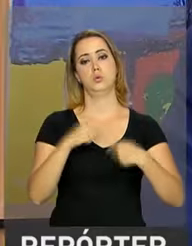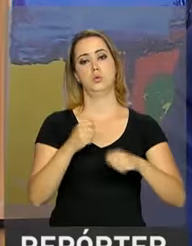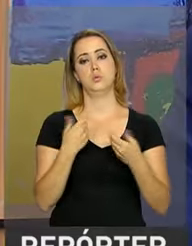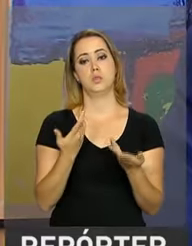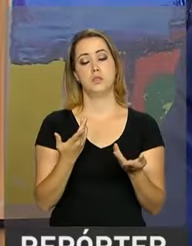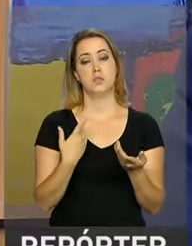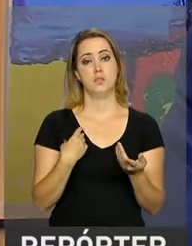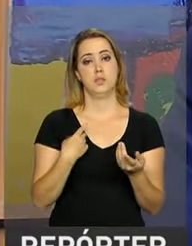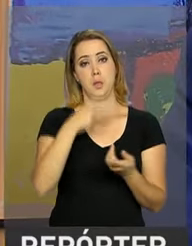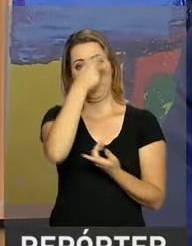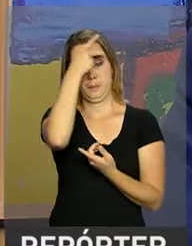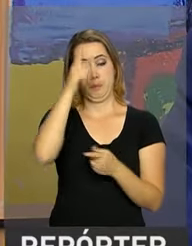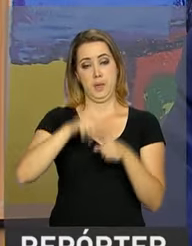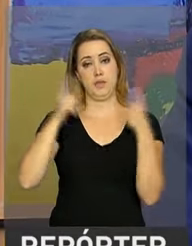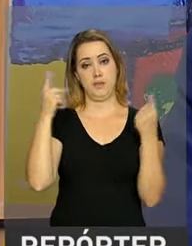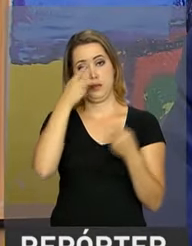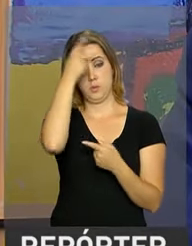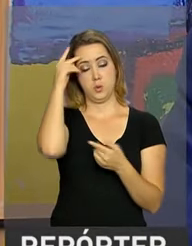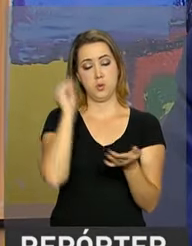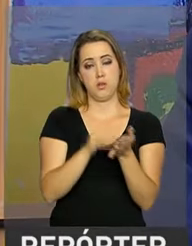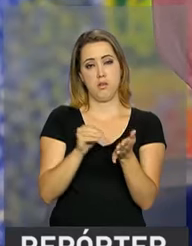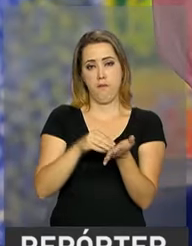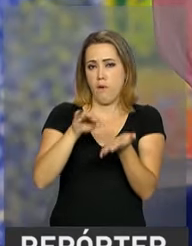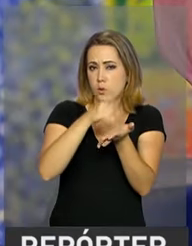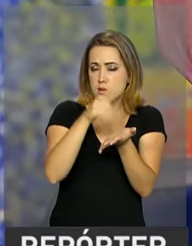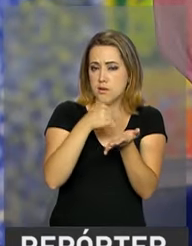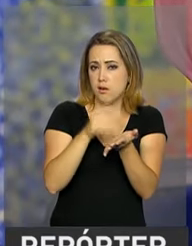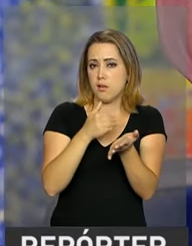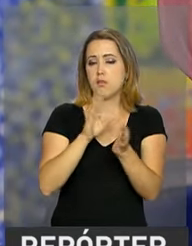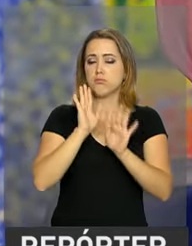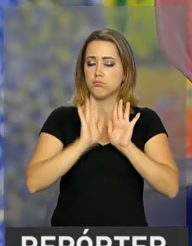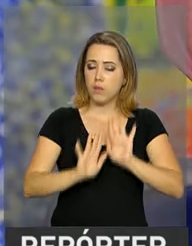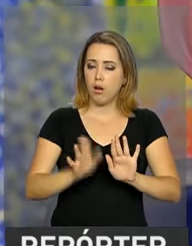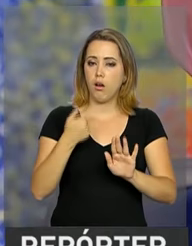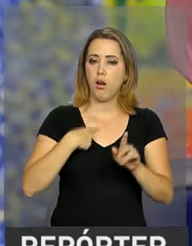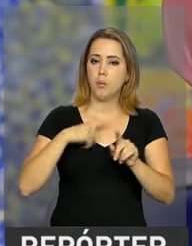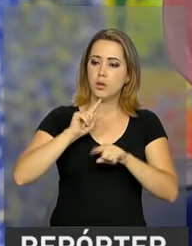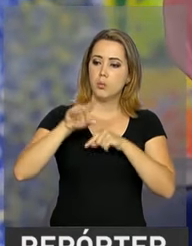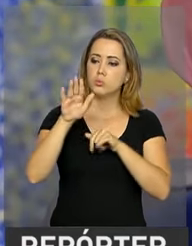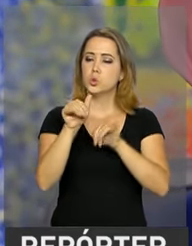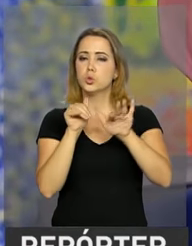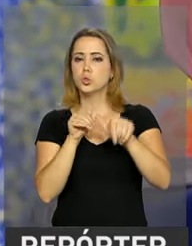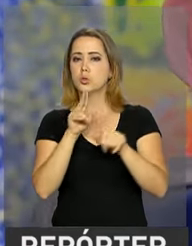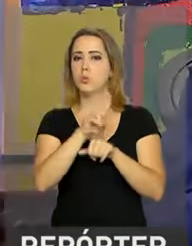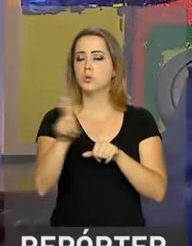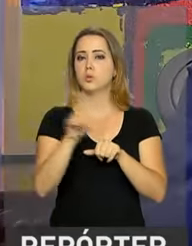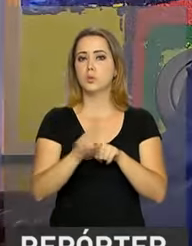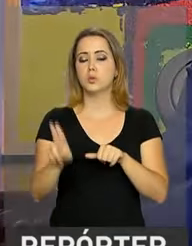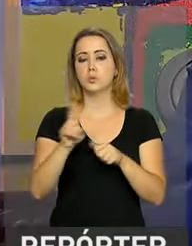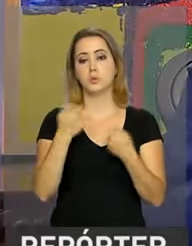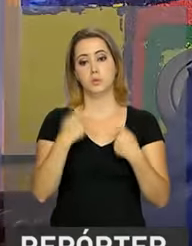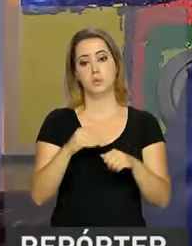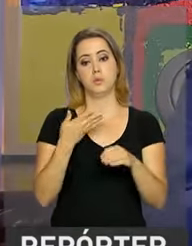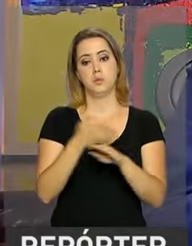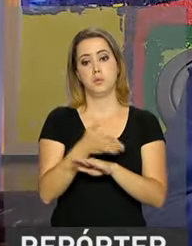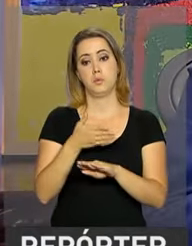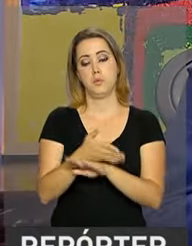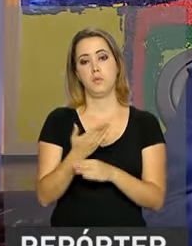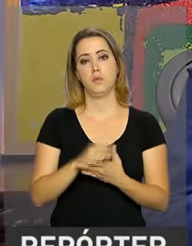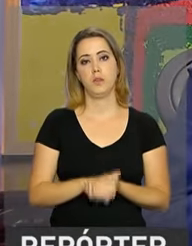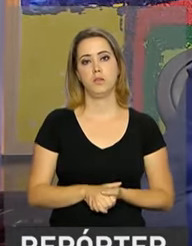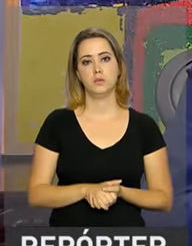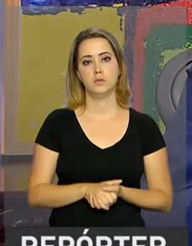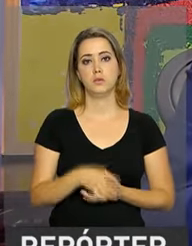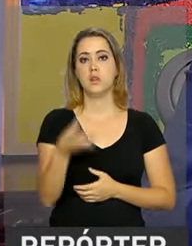não precisam correr às agências do INSS. Será feita uma convocação dos beneficiários. Cerca de 60%